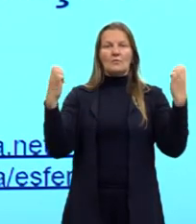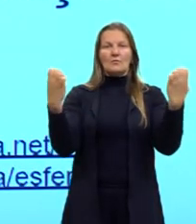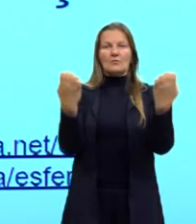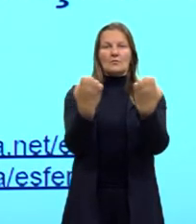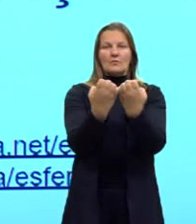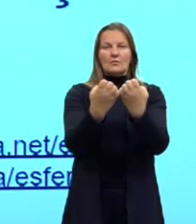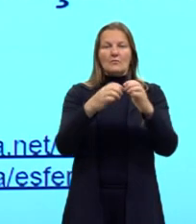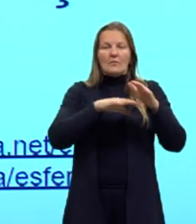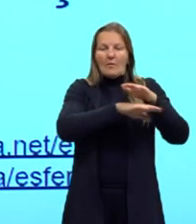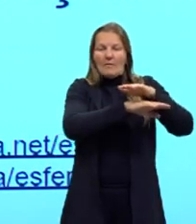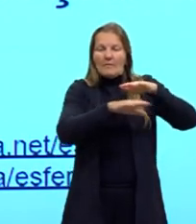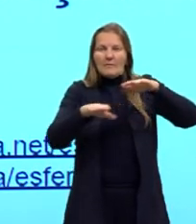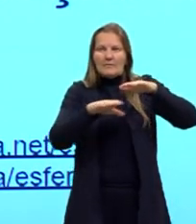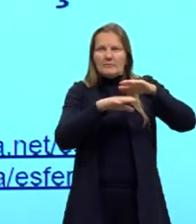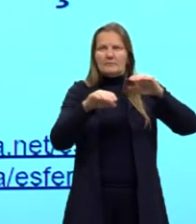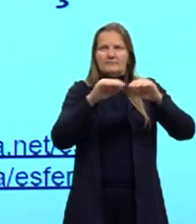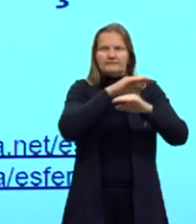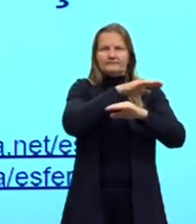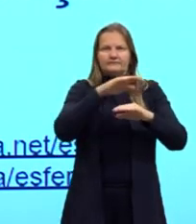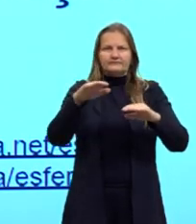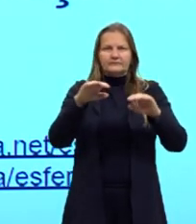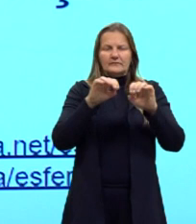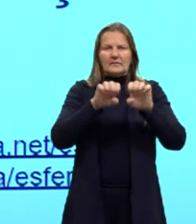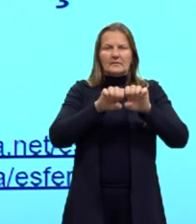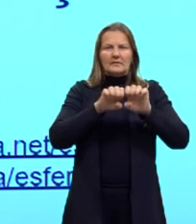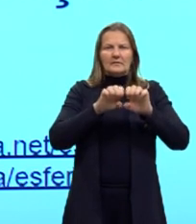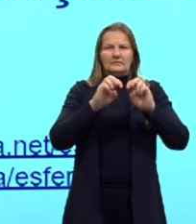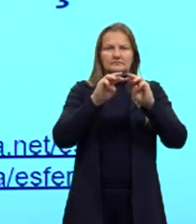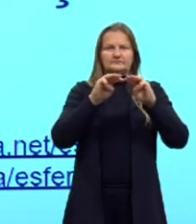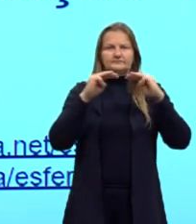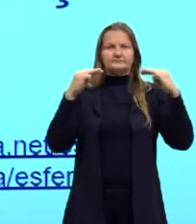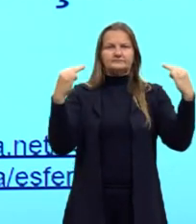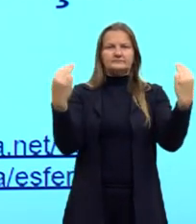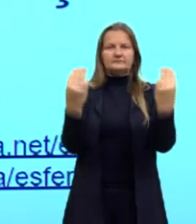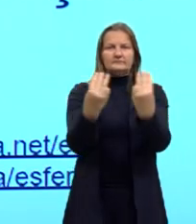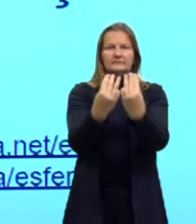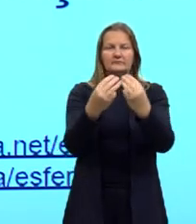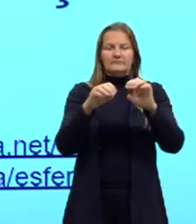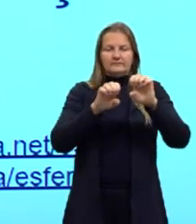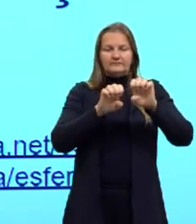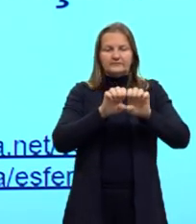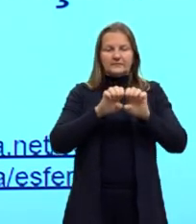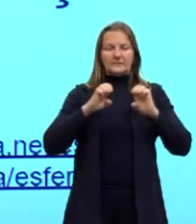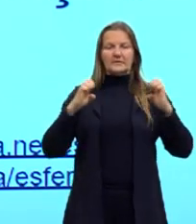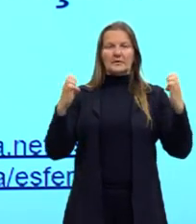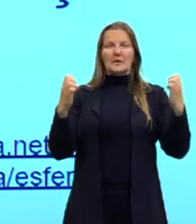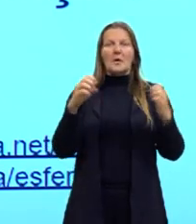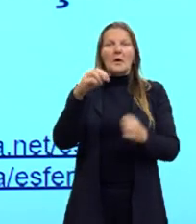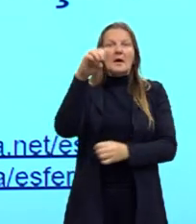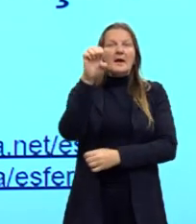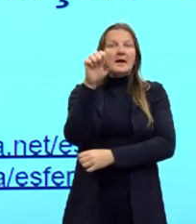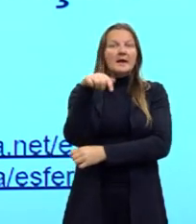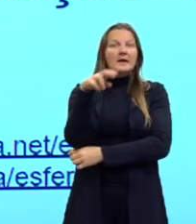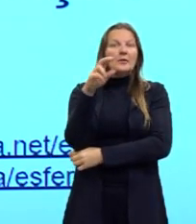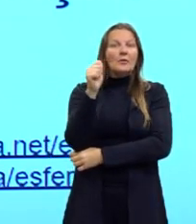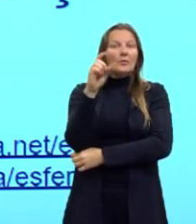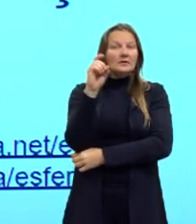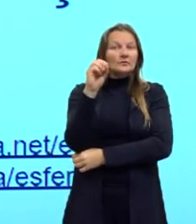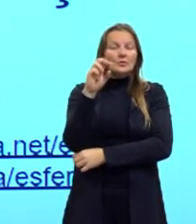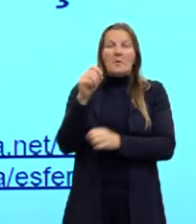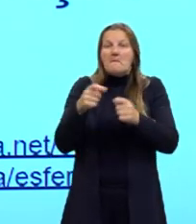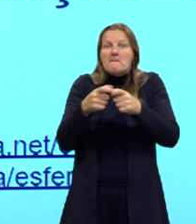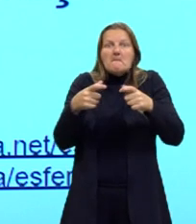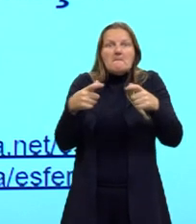São cortes que nós fazemos ali, através de um plano, só que o Equador é o maior corte possível.